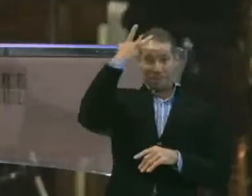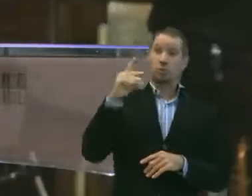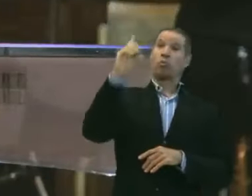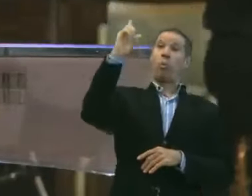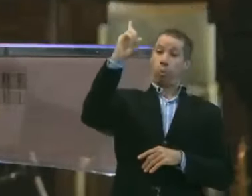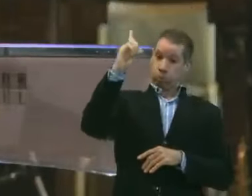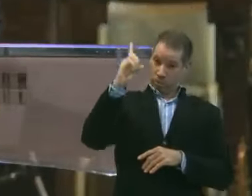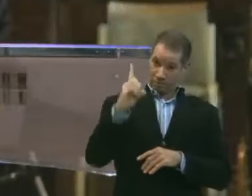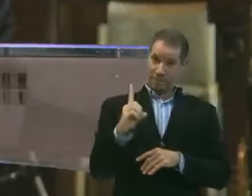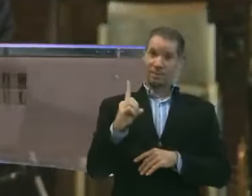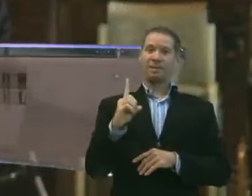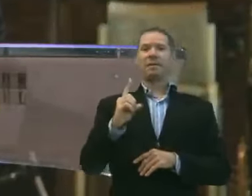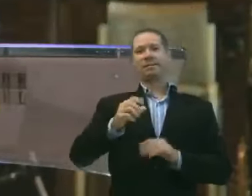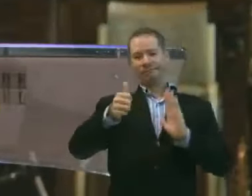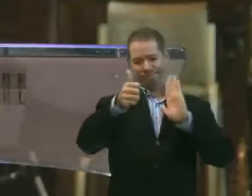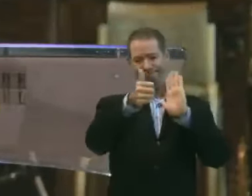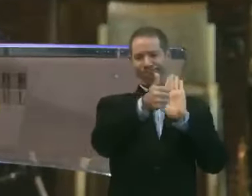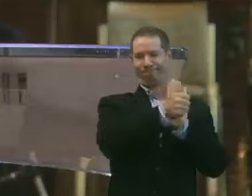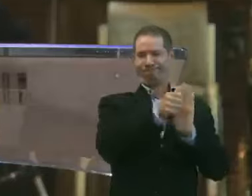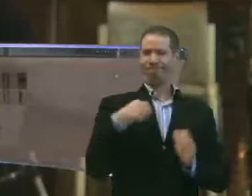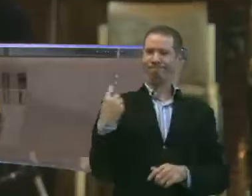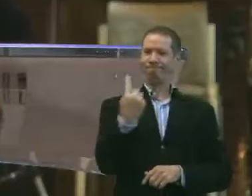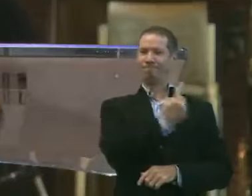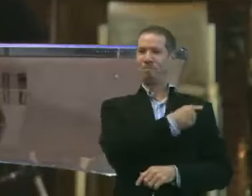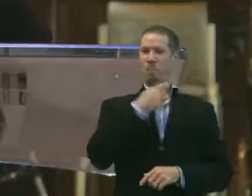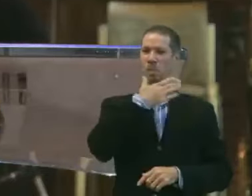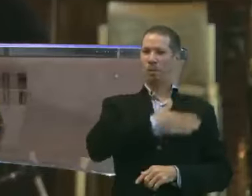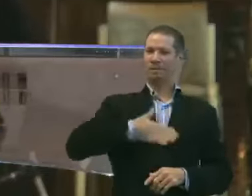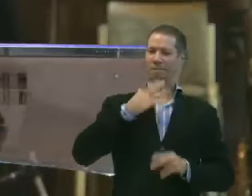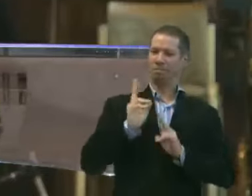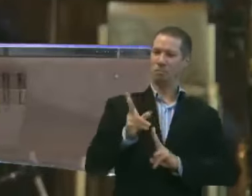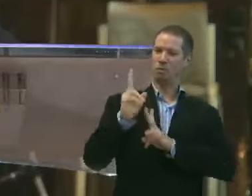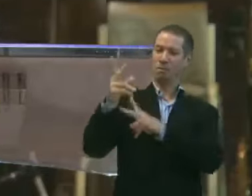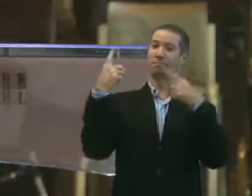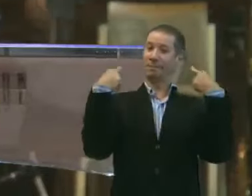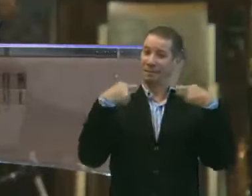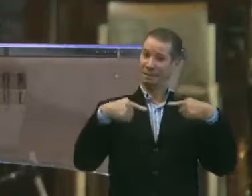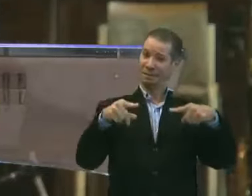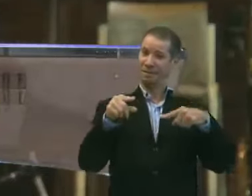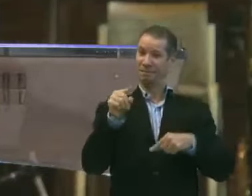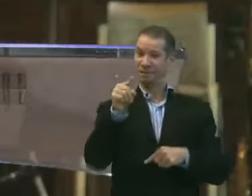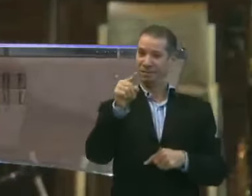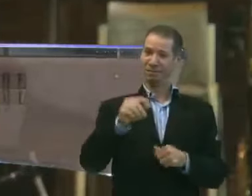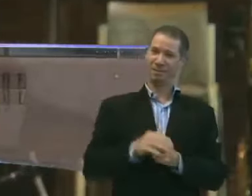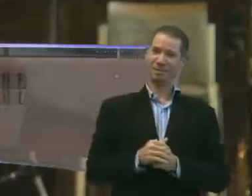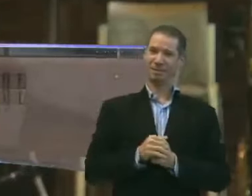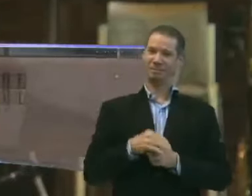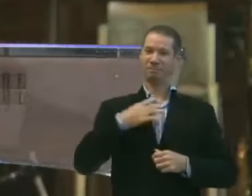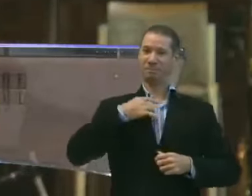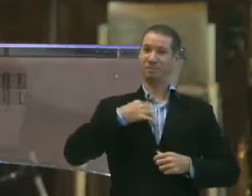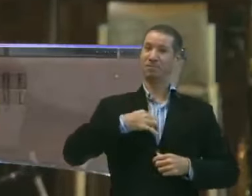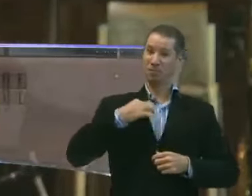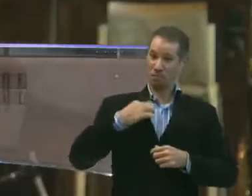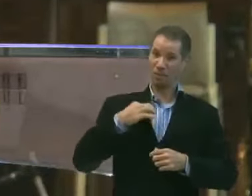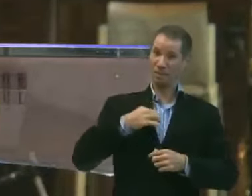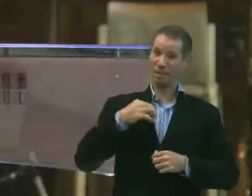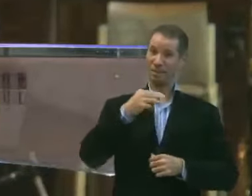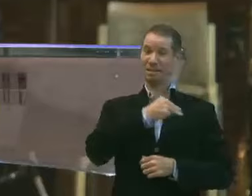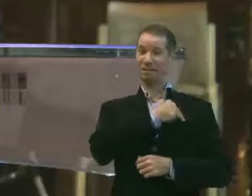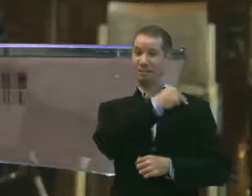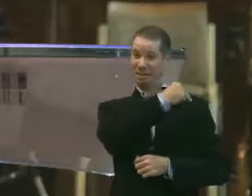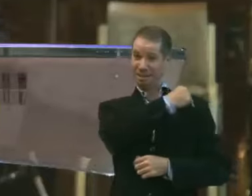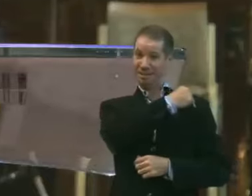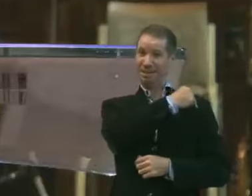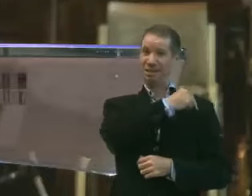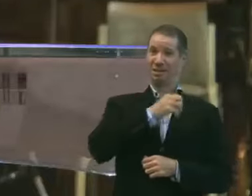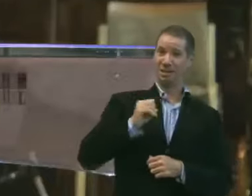com Deficiência aqui da nossa igreja. E eu gostaria de continuar desafiando você a se voluntariar para esse ministério.